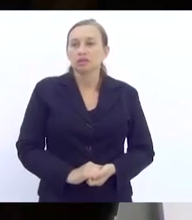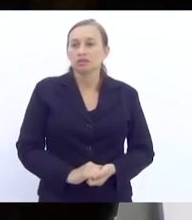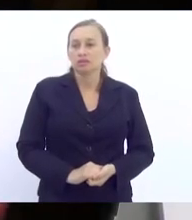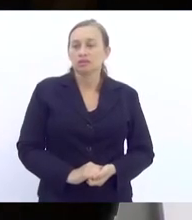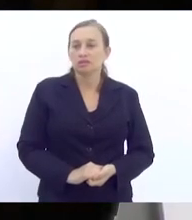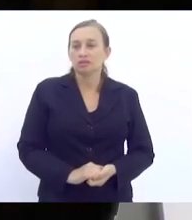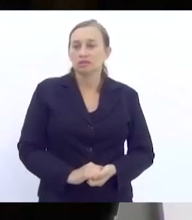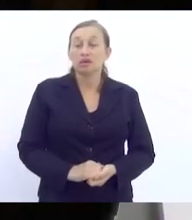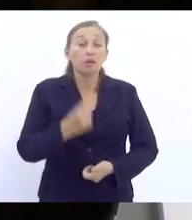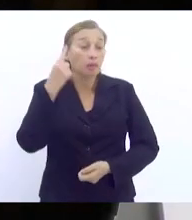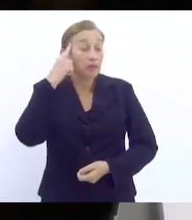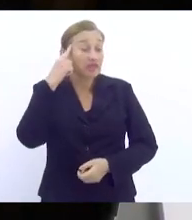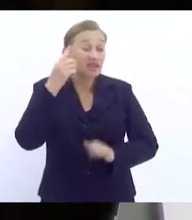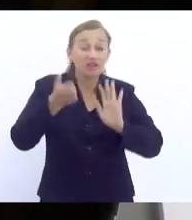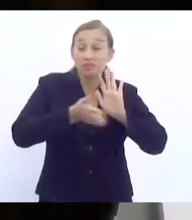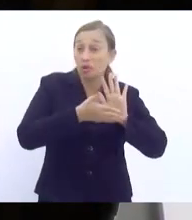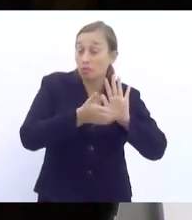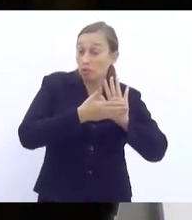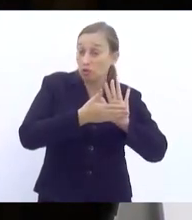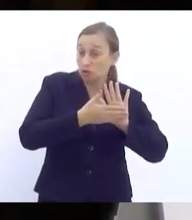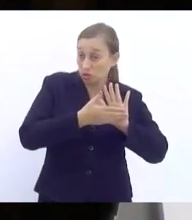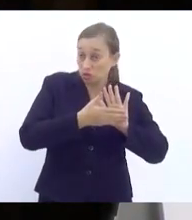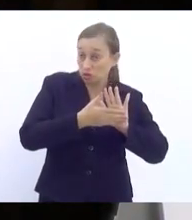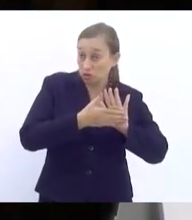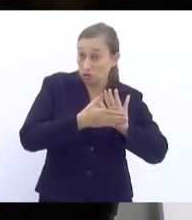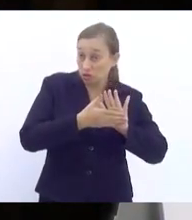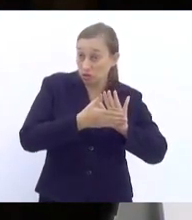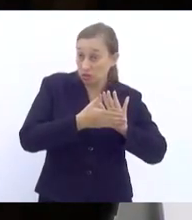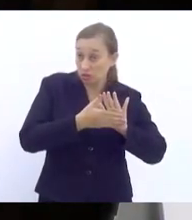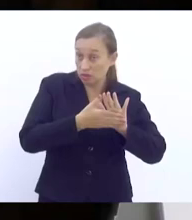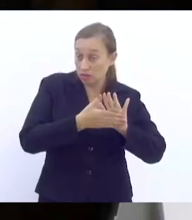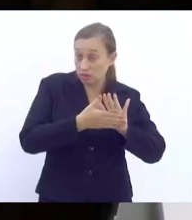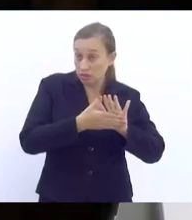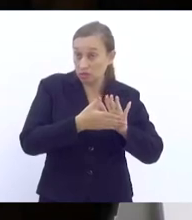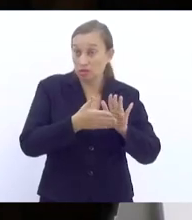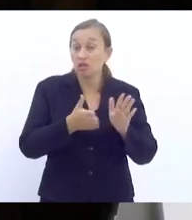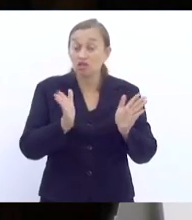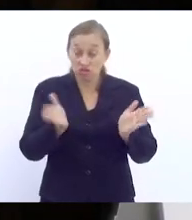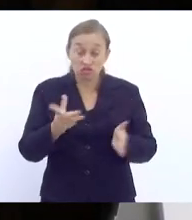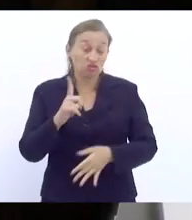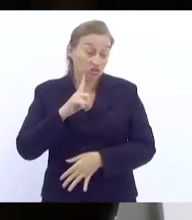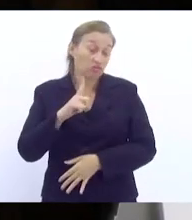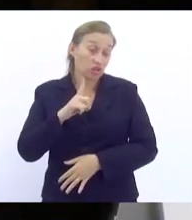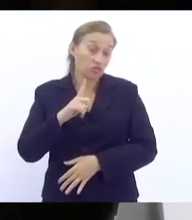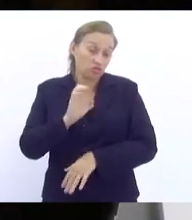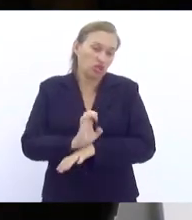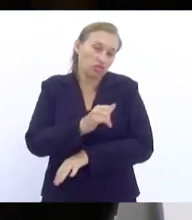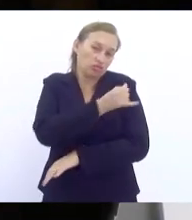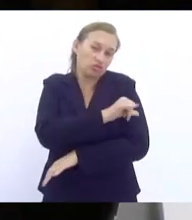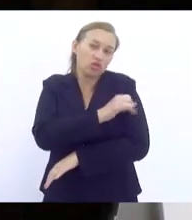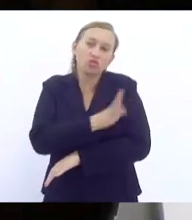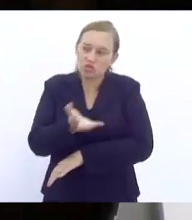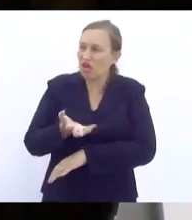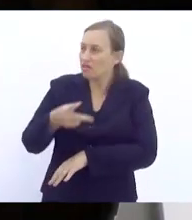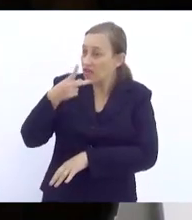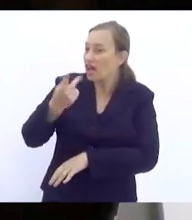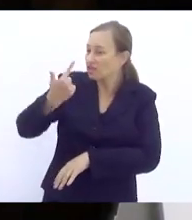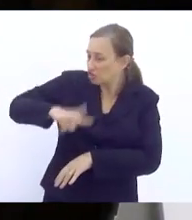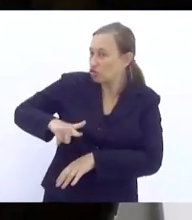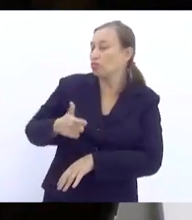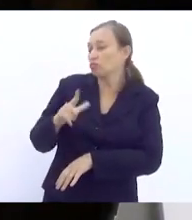Quando a gente pensar em propostas operacionalizáveis, que nós já temos no Estado do Rio de Janeiro, eu quero ressaltar isso,